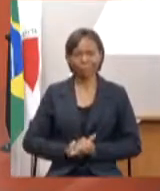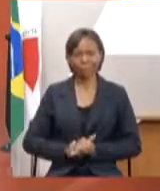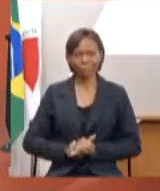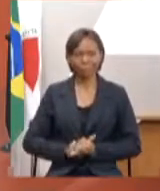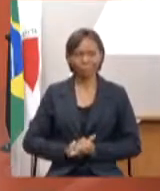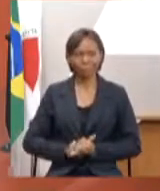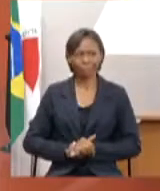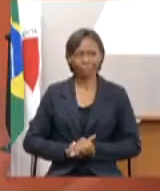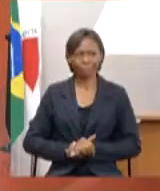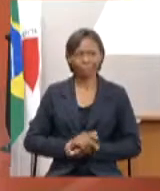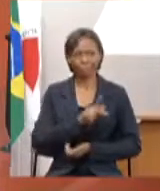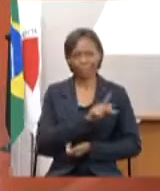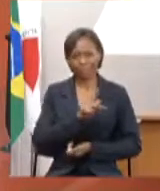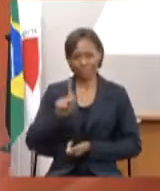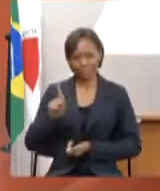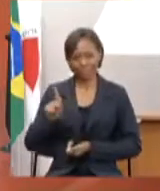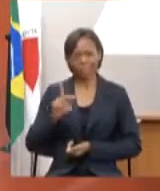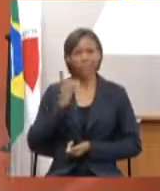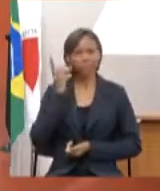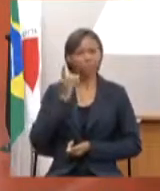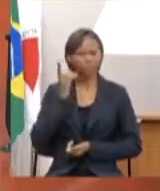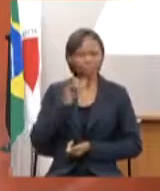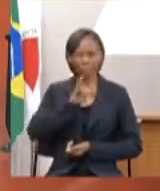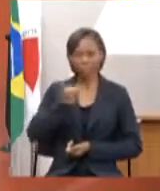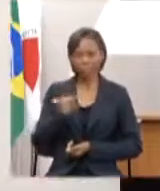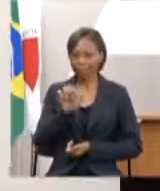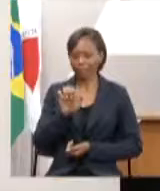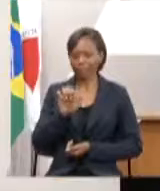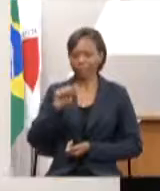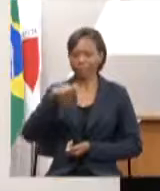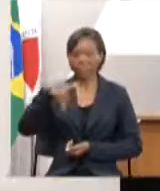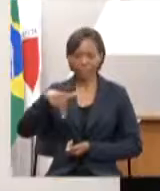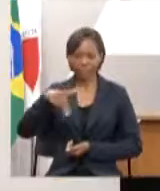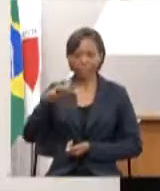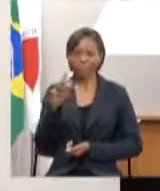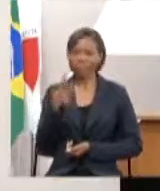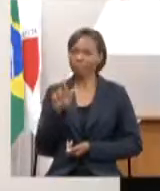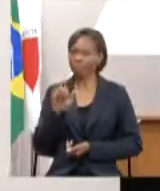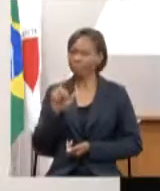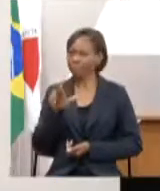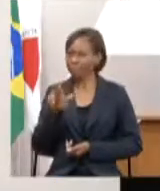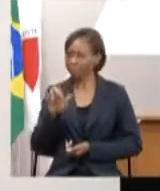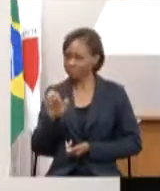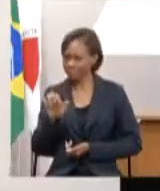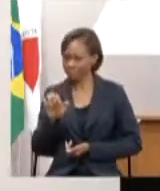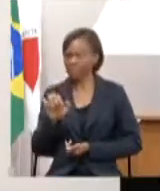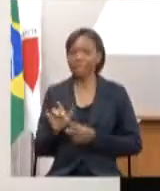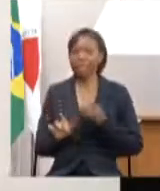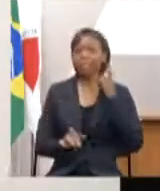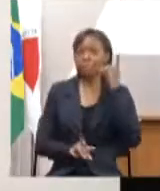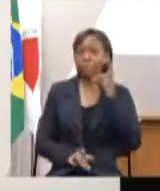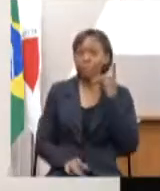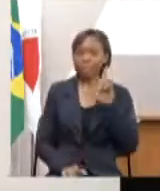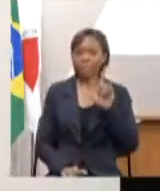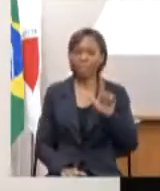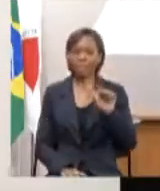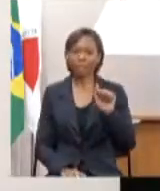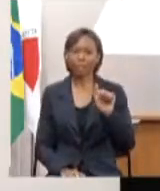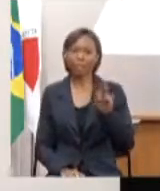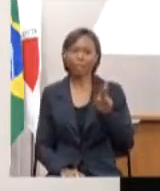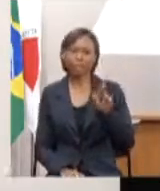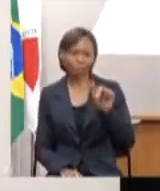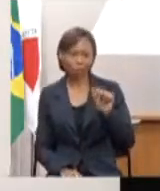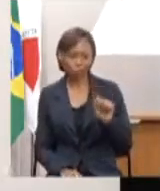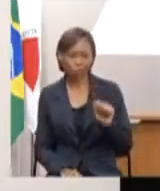Boa tarde, presidente, deputado Jean Freire, boa tarde, deputada Laura Serrano, Serrano, boa